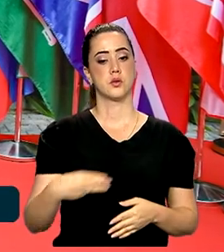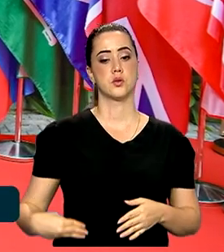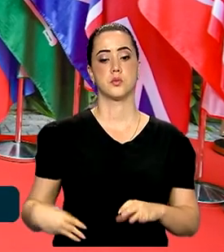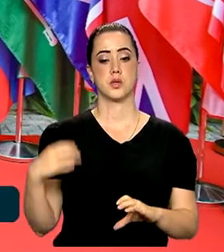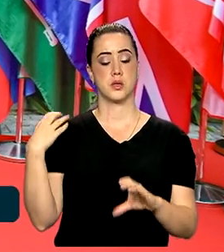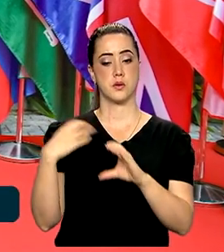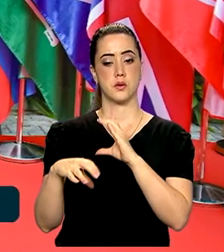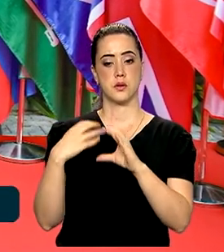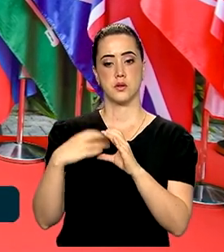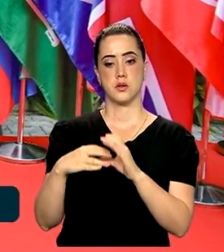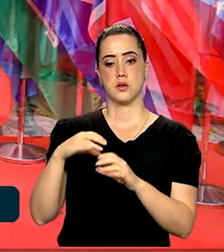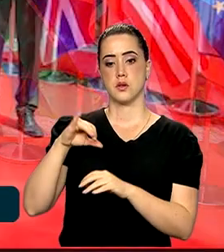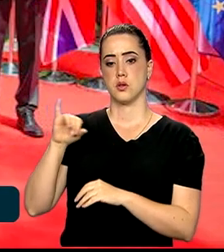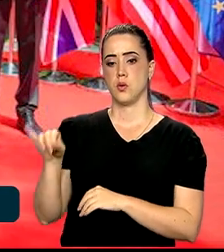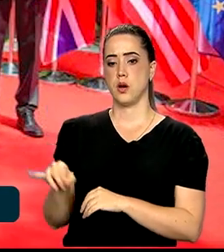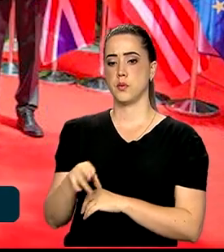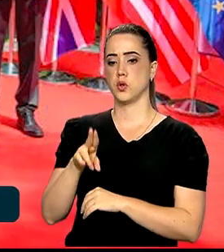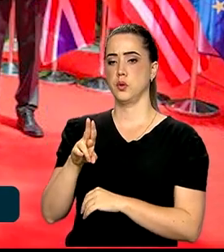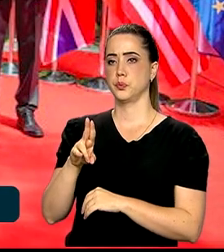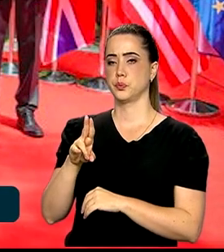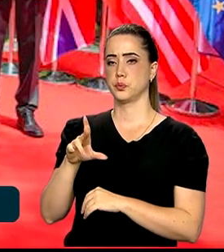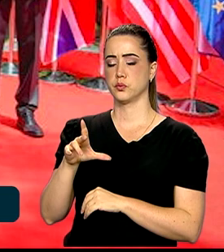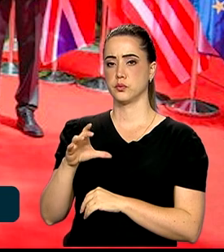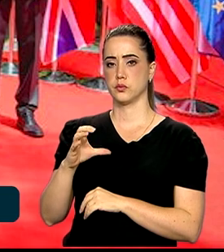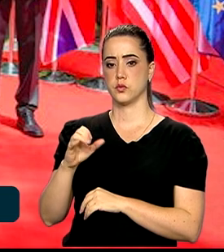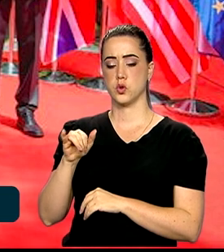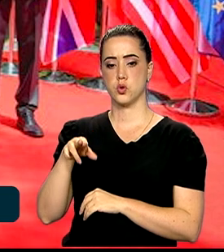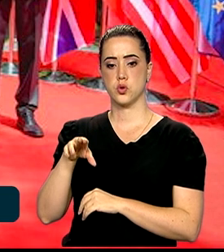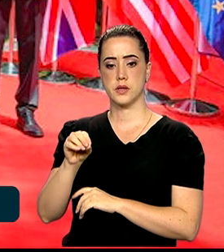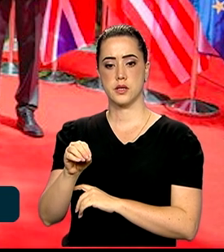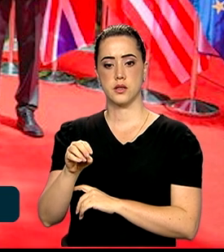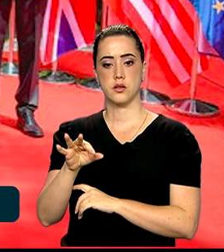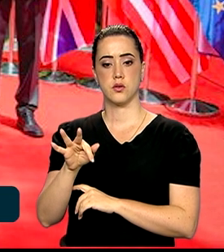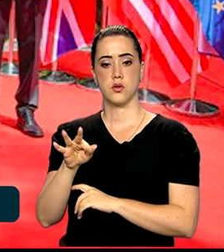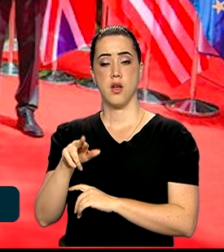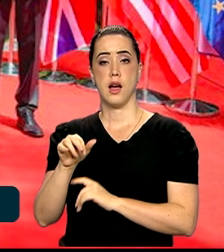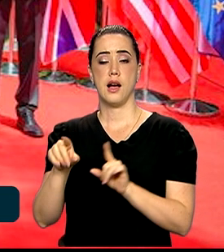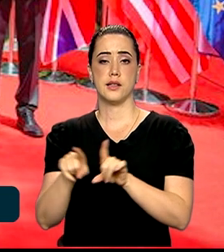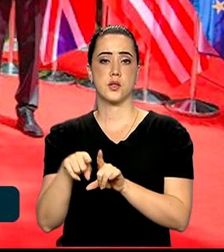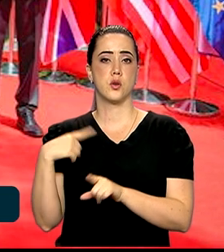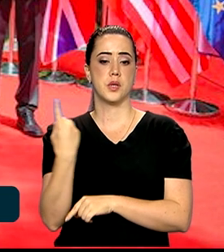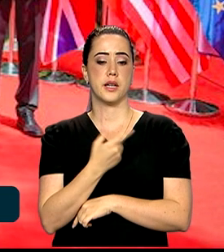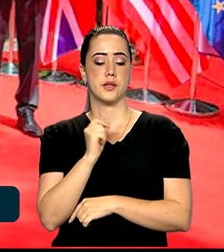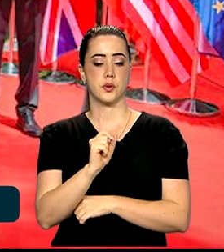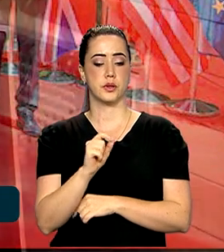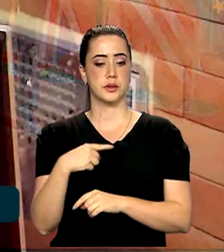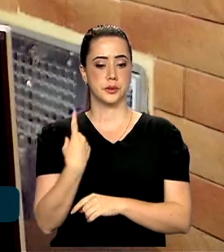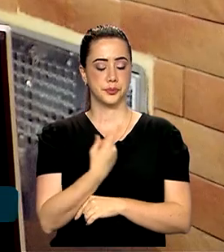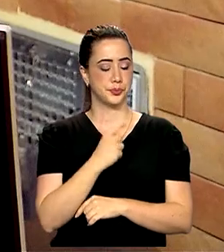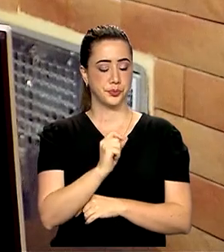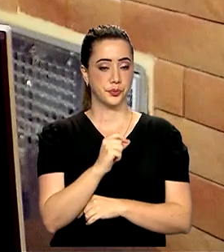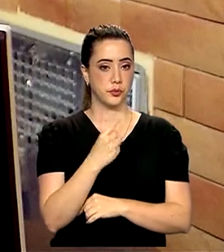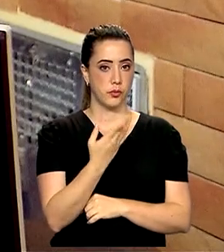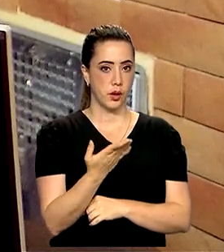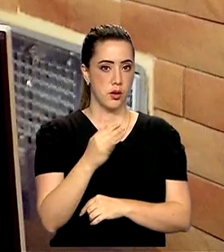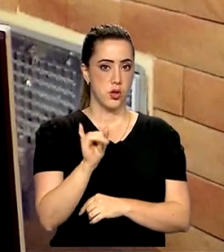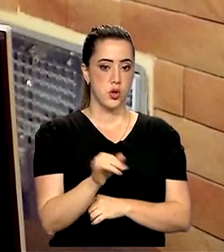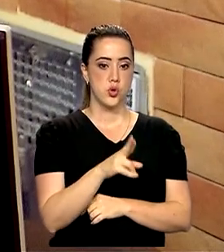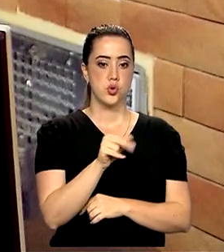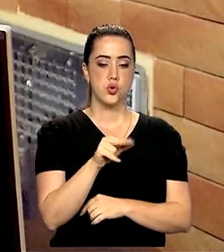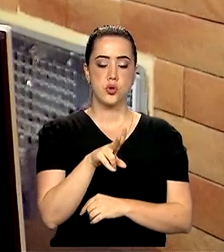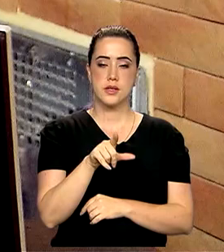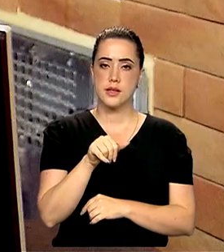Comunicações, Juscelino Filho. No grupo destinado às discussões sobre economia digital, Juscelino destacou as